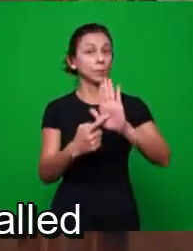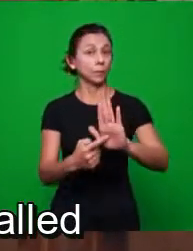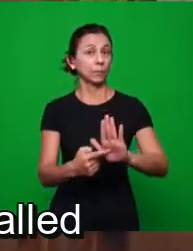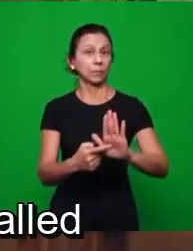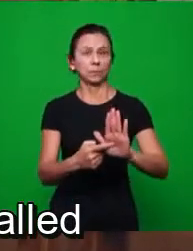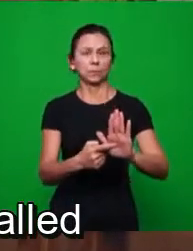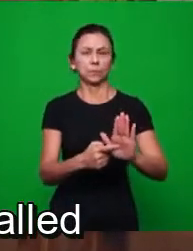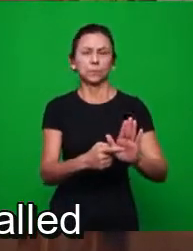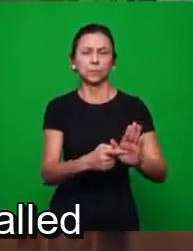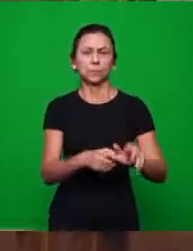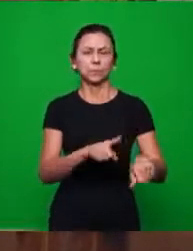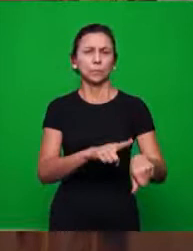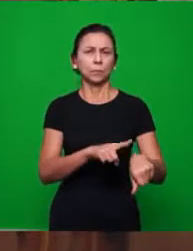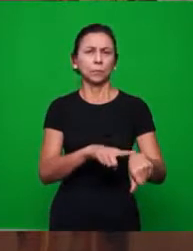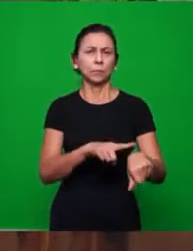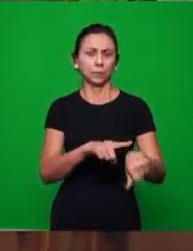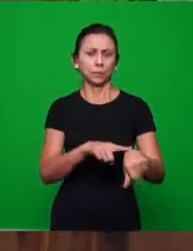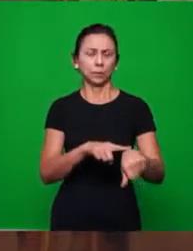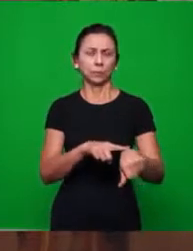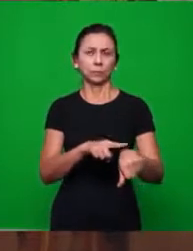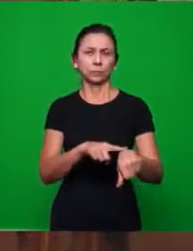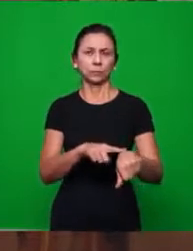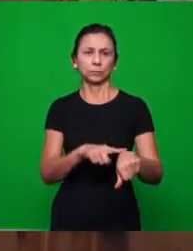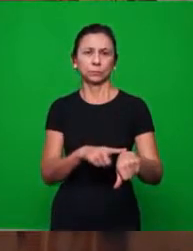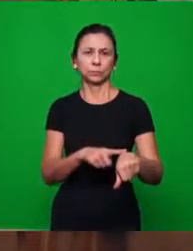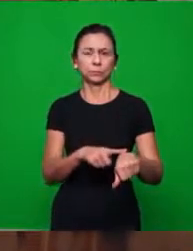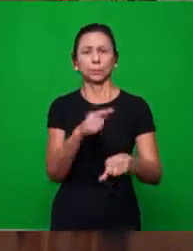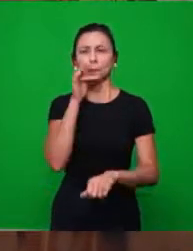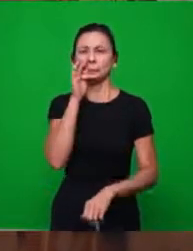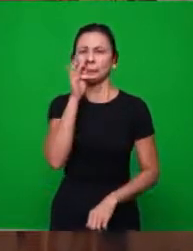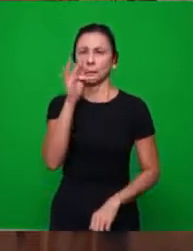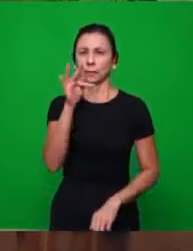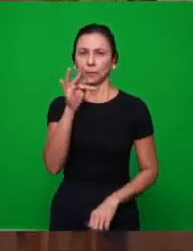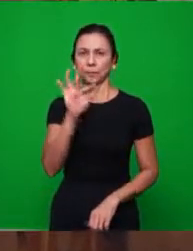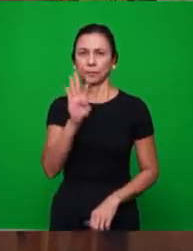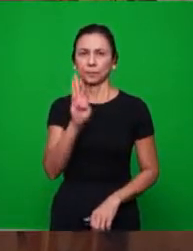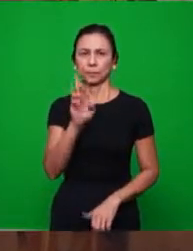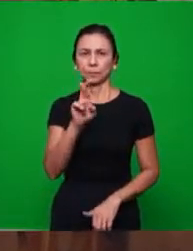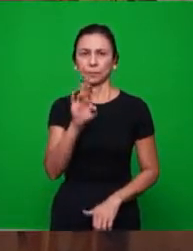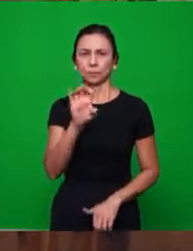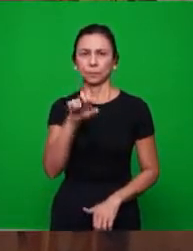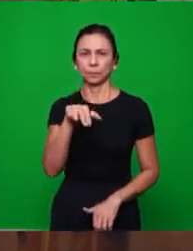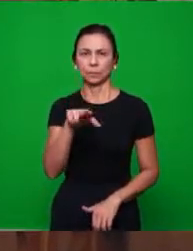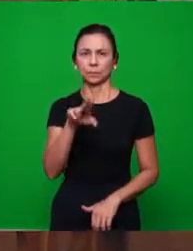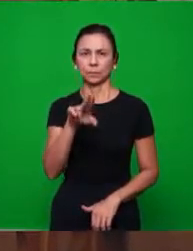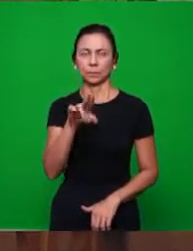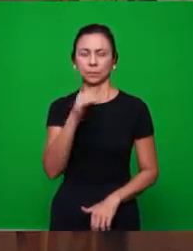um tempo, que é chamado momento do breve. Quando nós